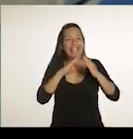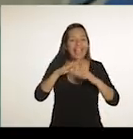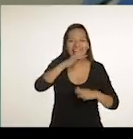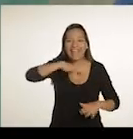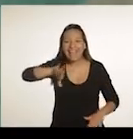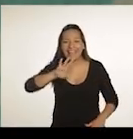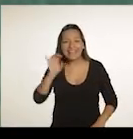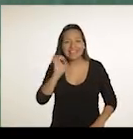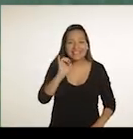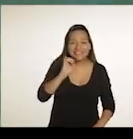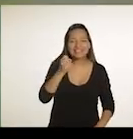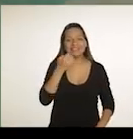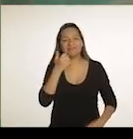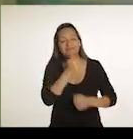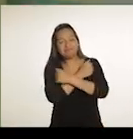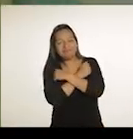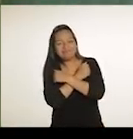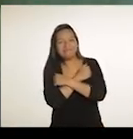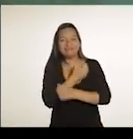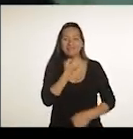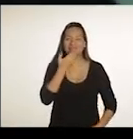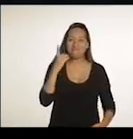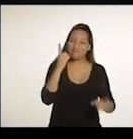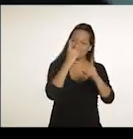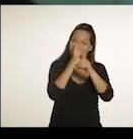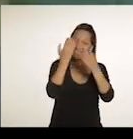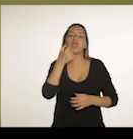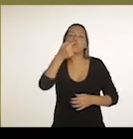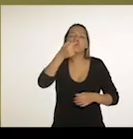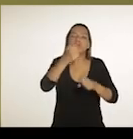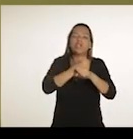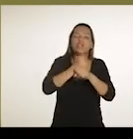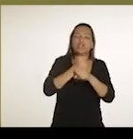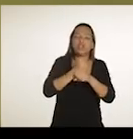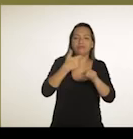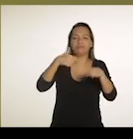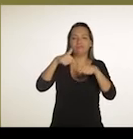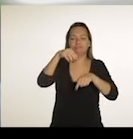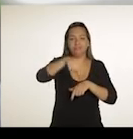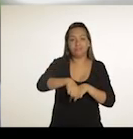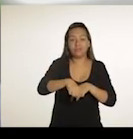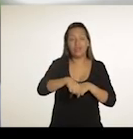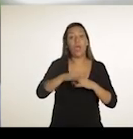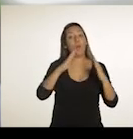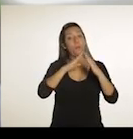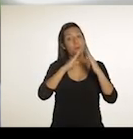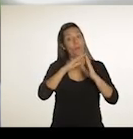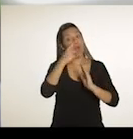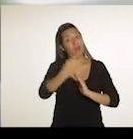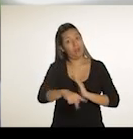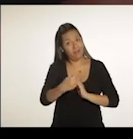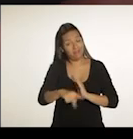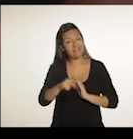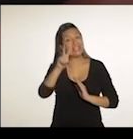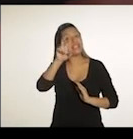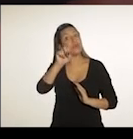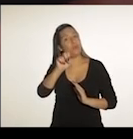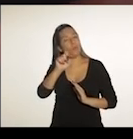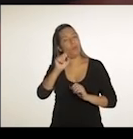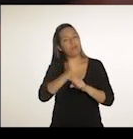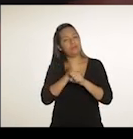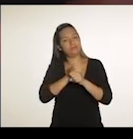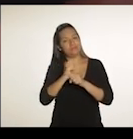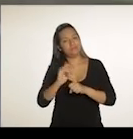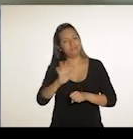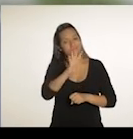Fala, Marcelo. Fala, Marcelo. Fala, Marcelo. Bom te ver. Vocês moram aqui há quanto tempo? Moro aqui há 50 anos, meu querido. O bar já foi